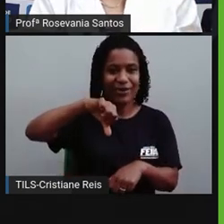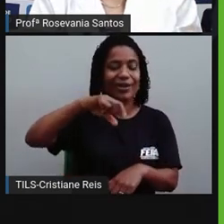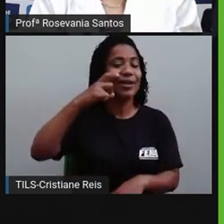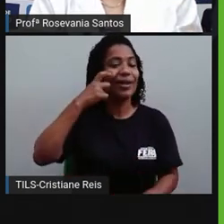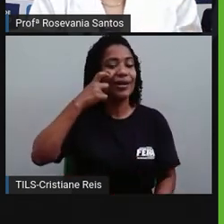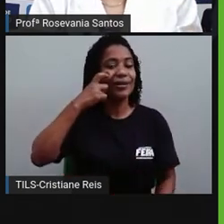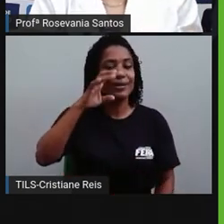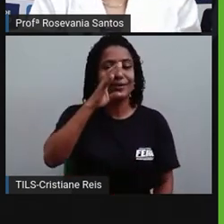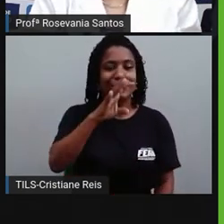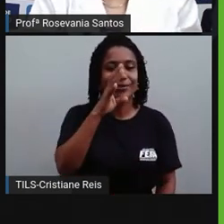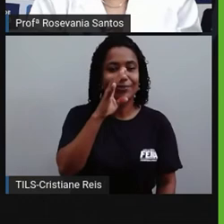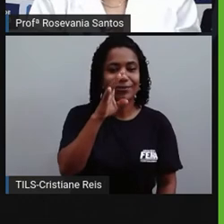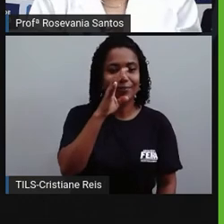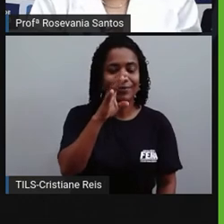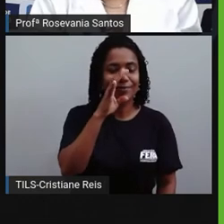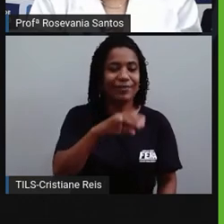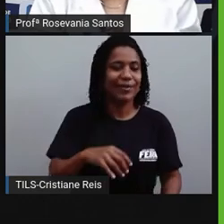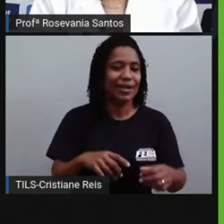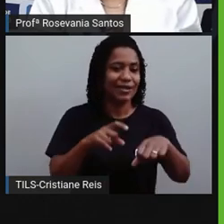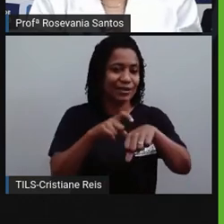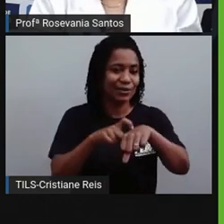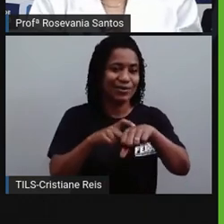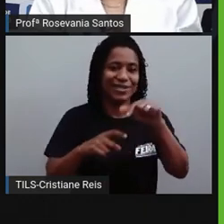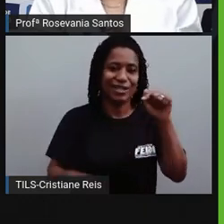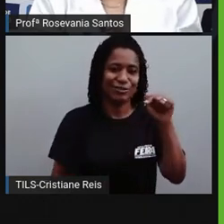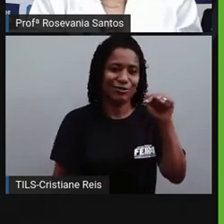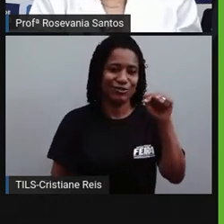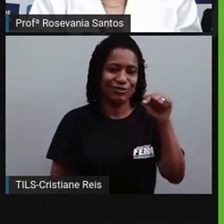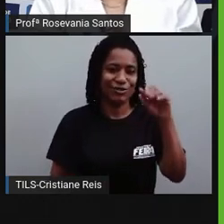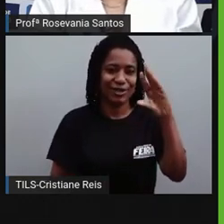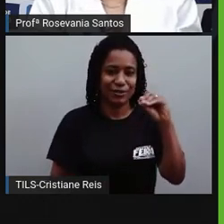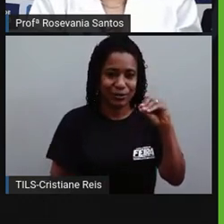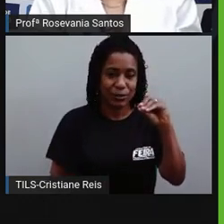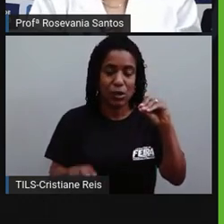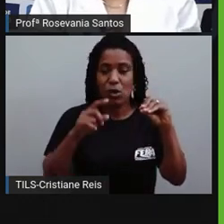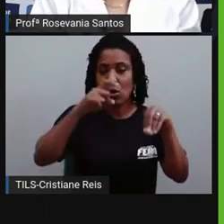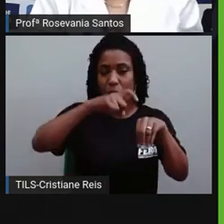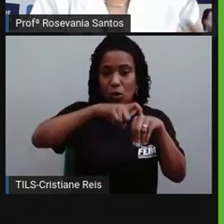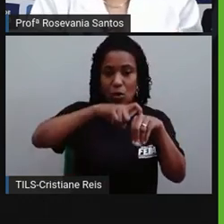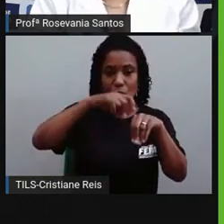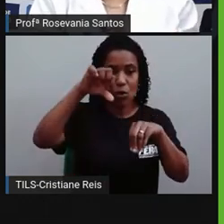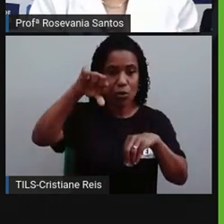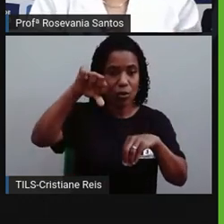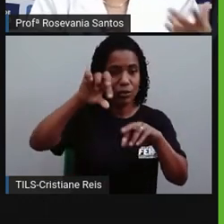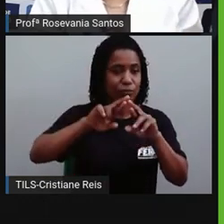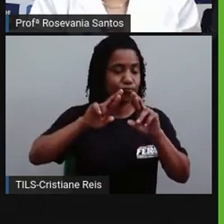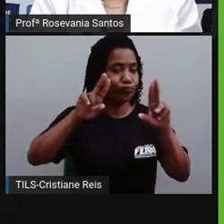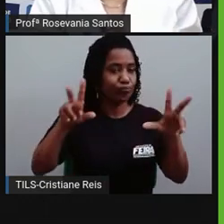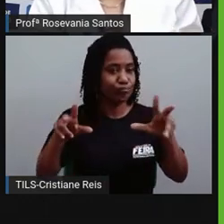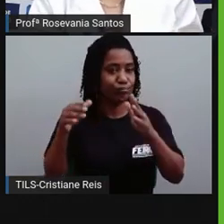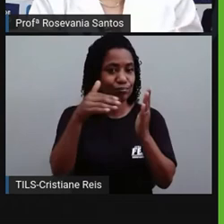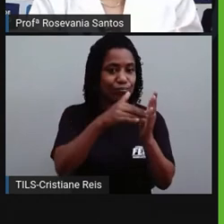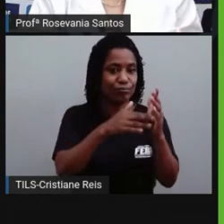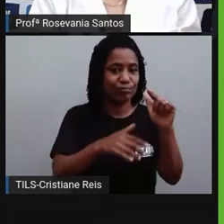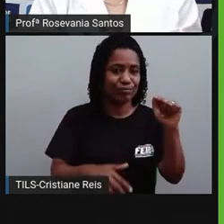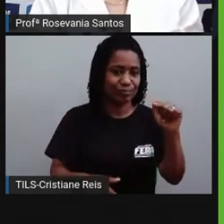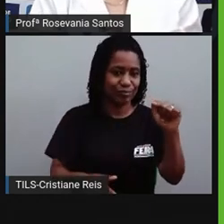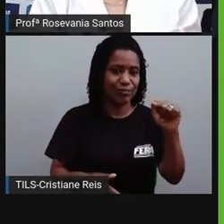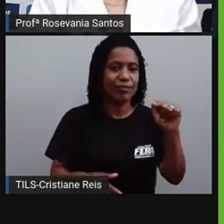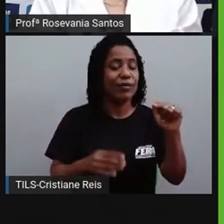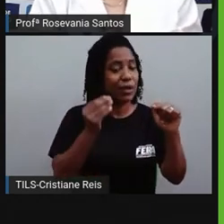assistindo às 19 horas. Então, tem essa avaliaçãozinha na programação, tudo assim,